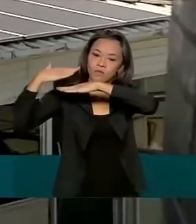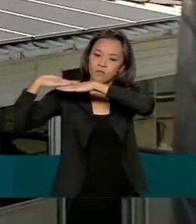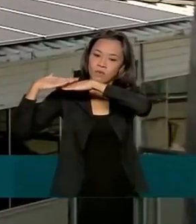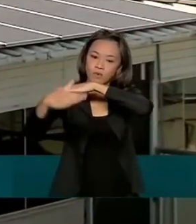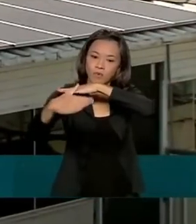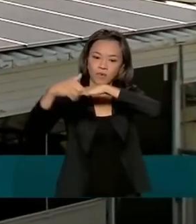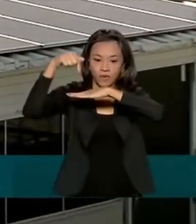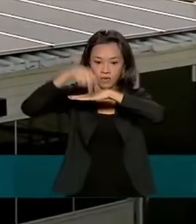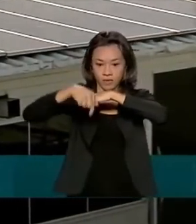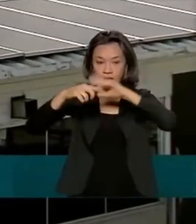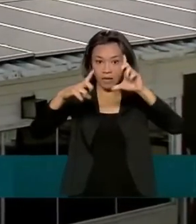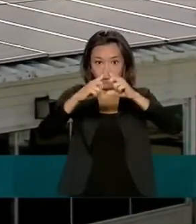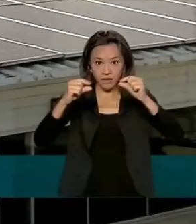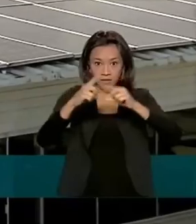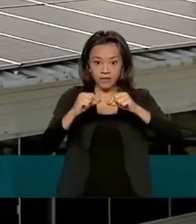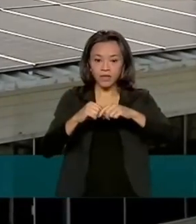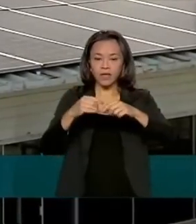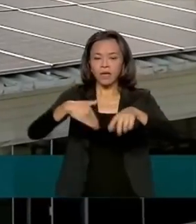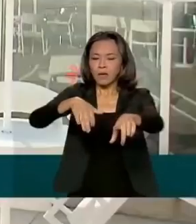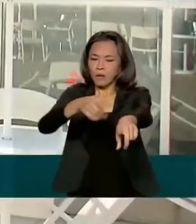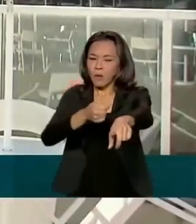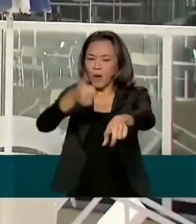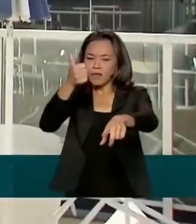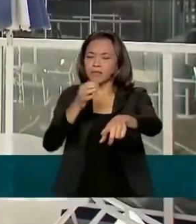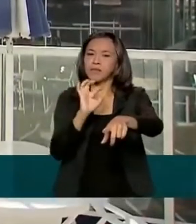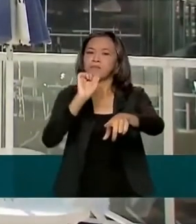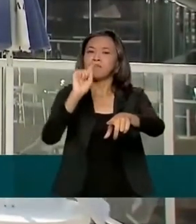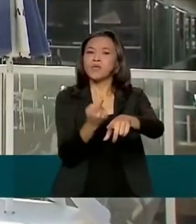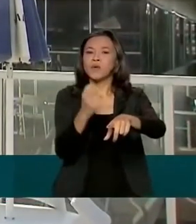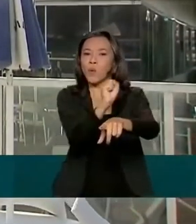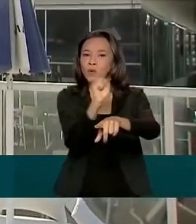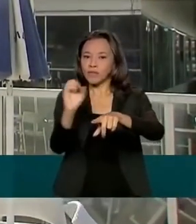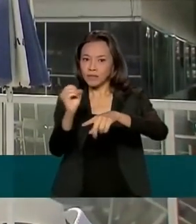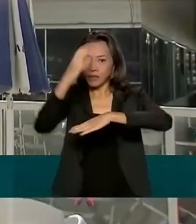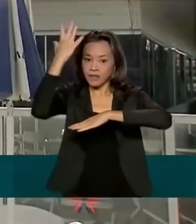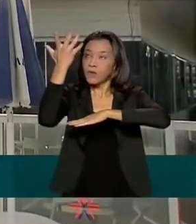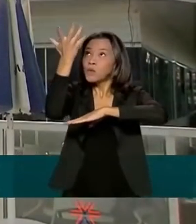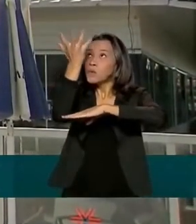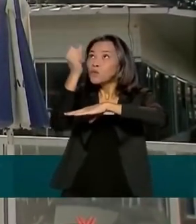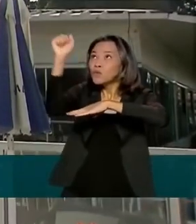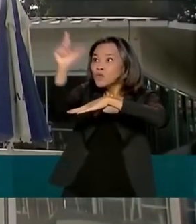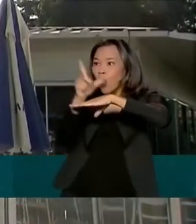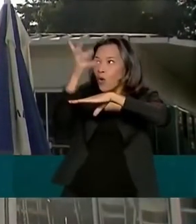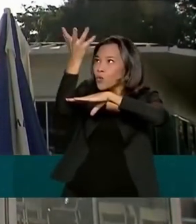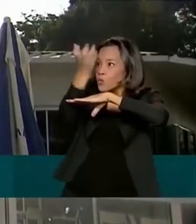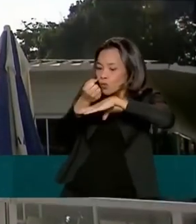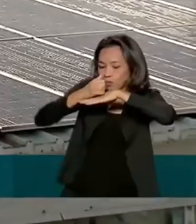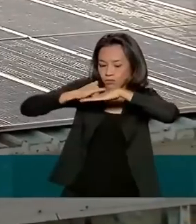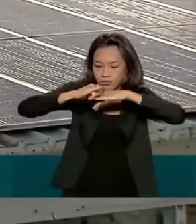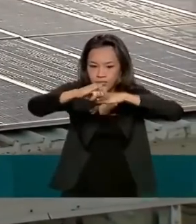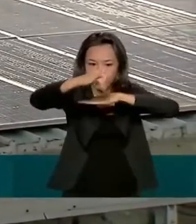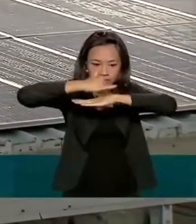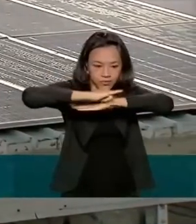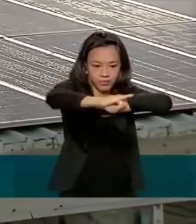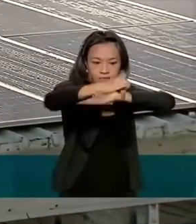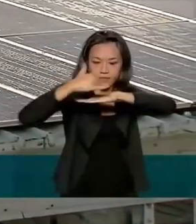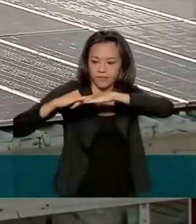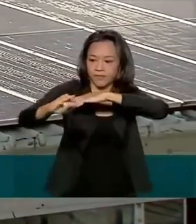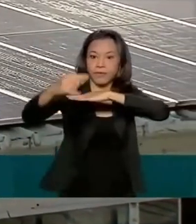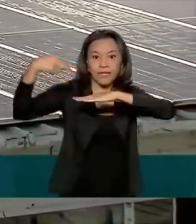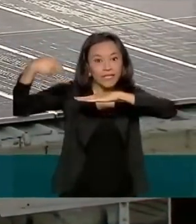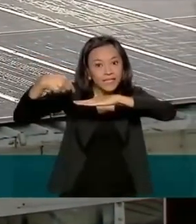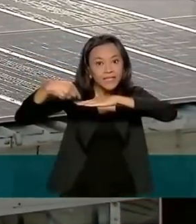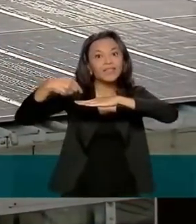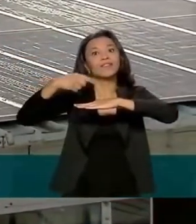entidade. São quase 1.800 placas que vão transformar a radiação solar em energia elétrica. Essa energia